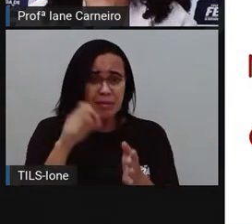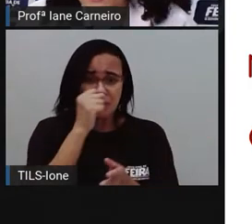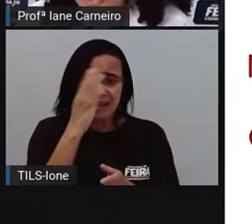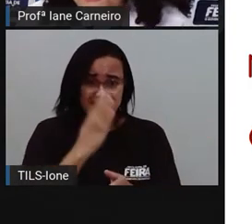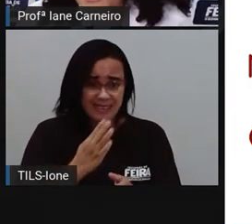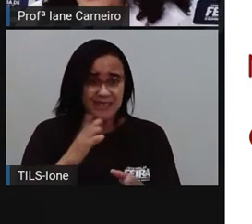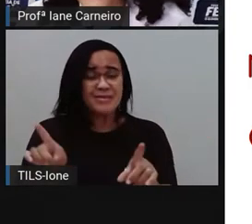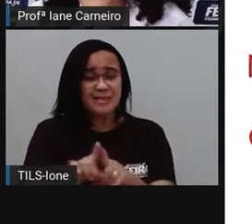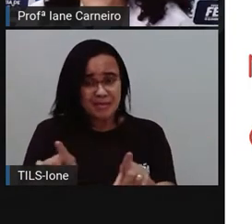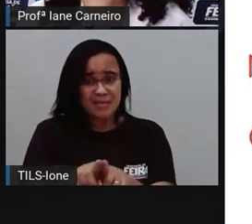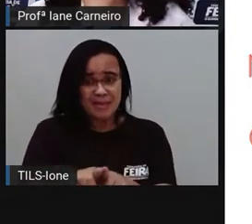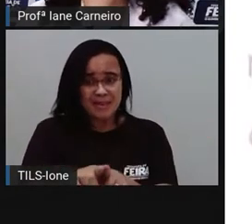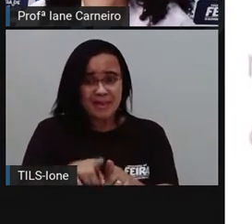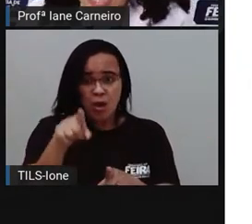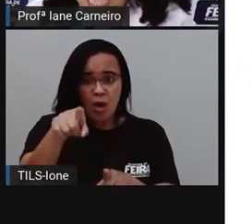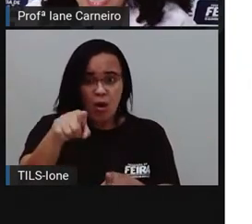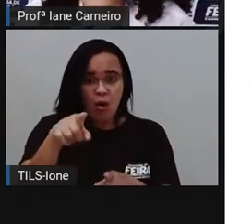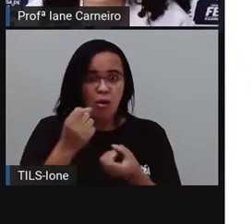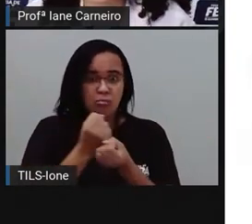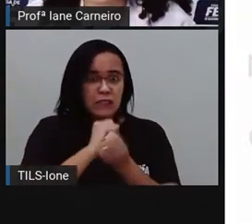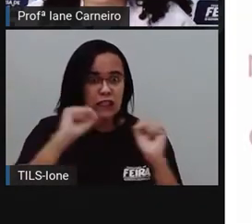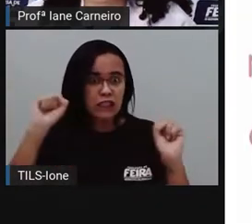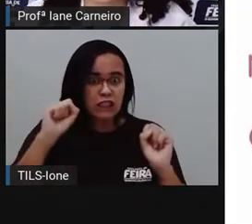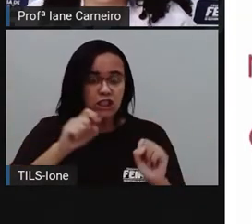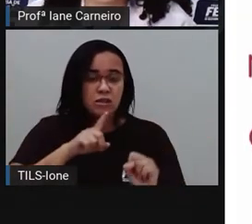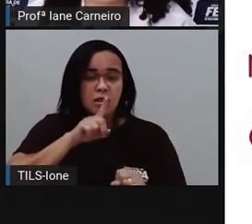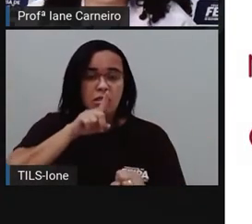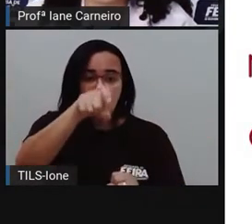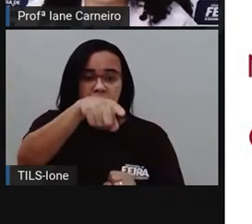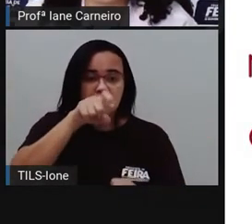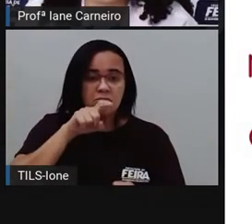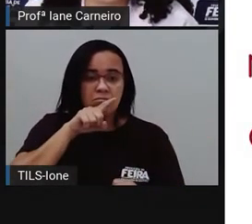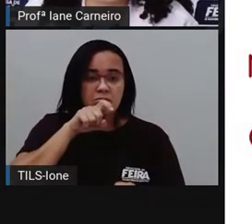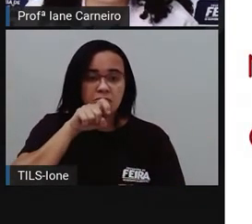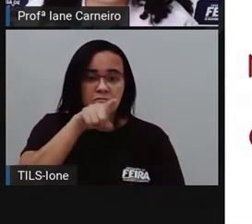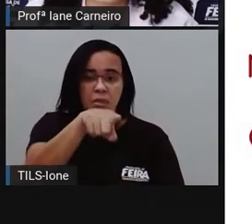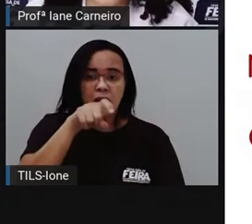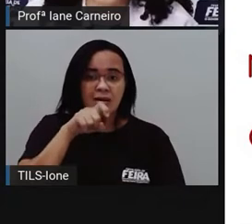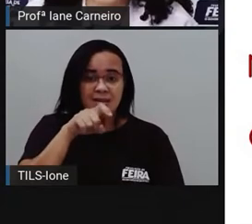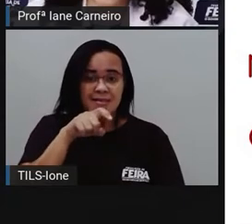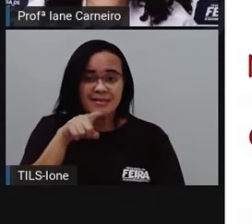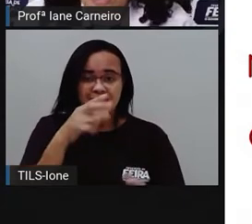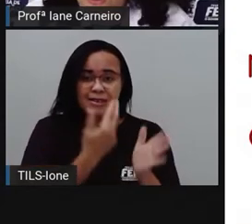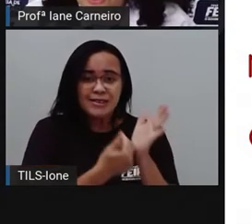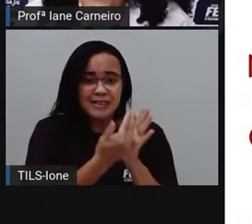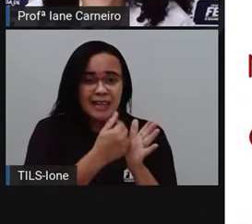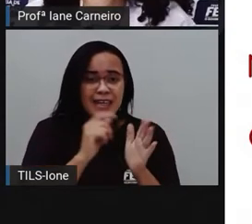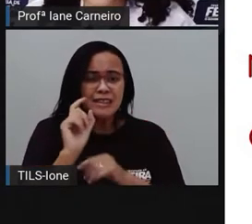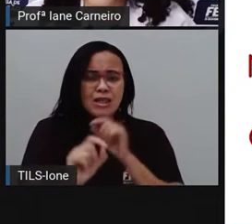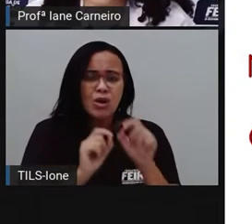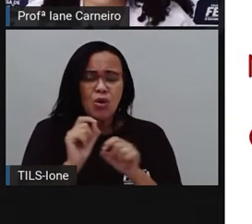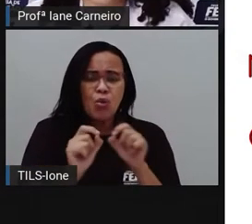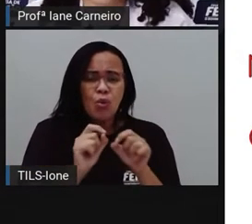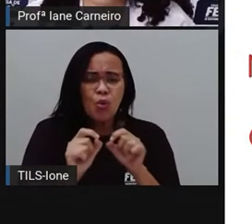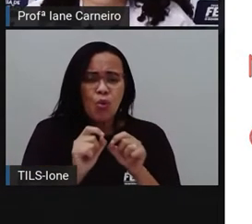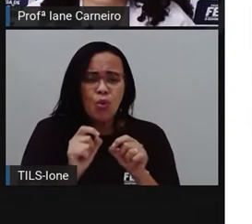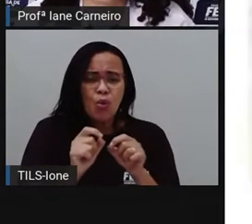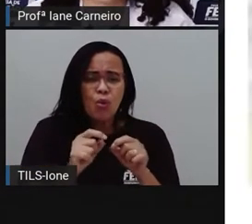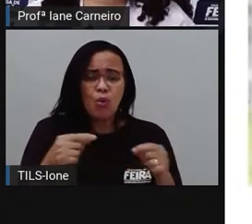viu? Eu vou mostrar de verdade ele para vocês. Ah, sim, olha só o desenho. E será que o tamanduá come? Vamos ver?